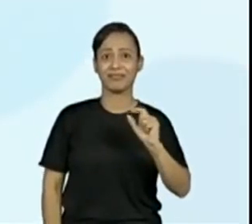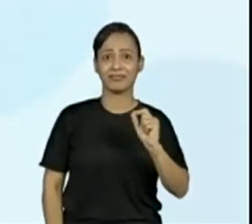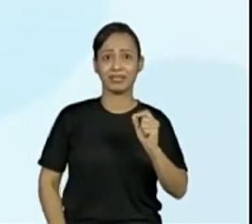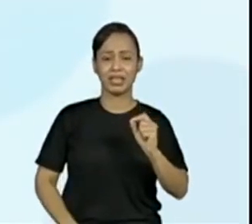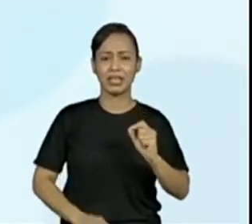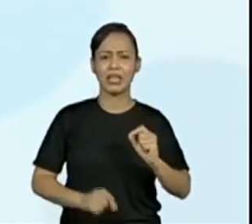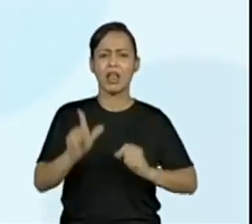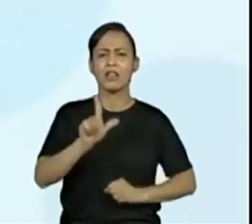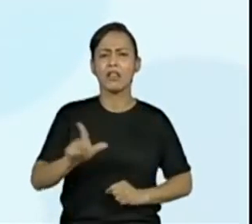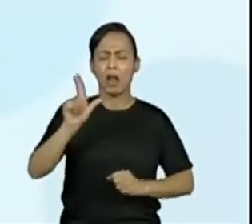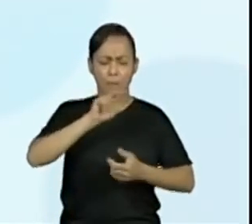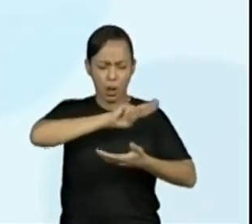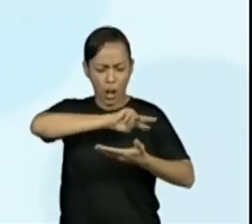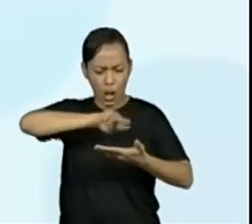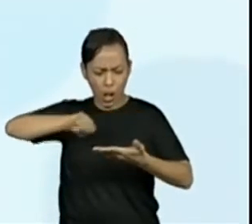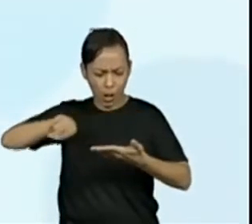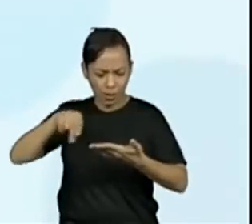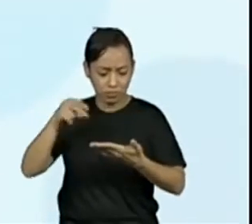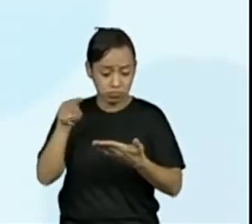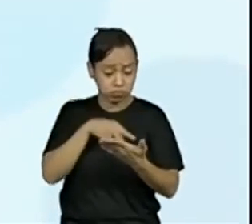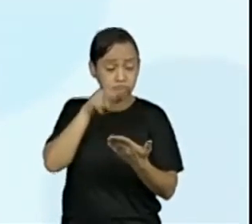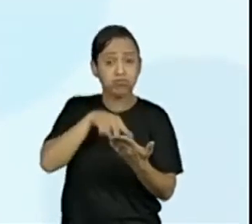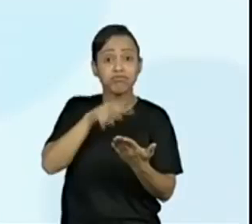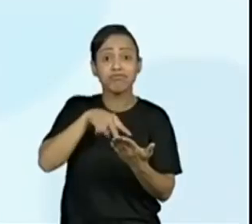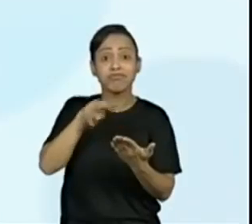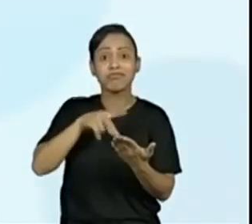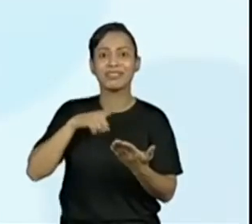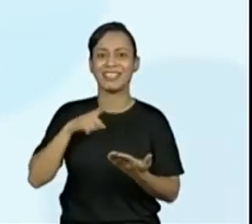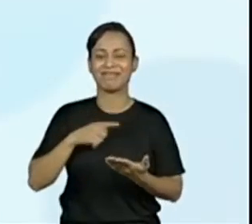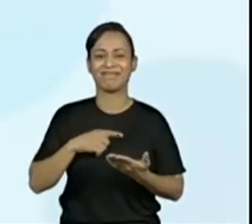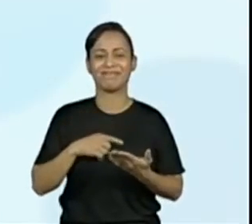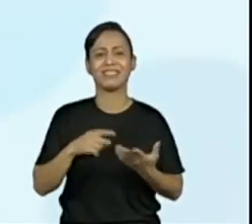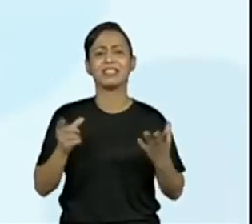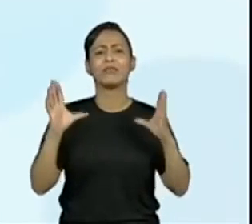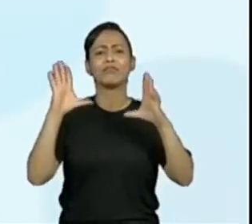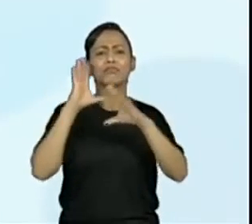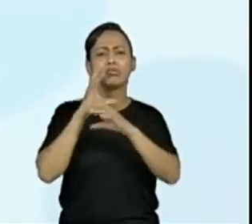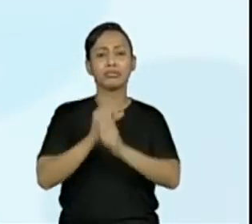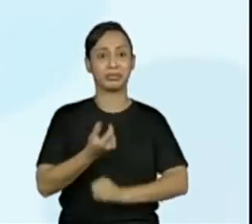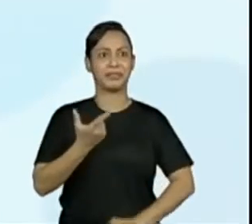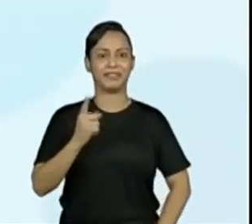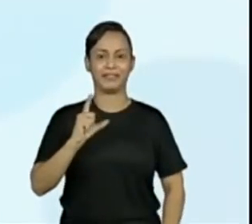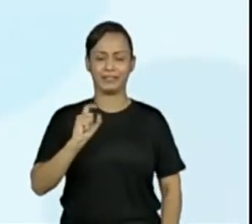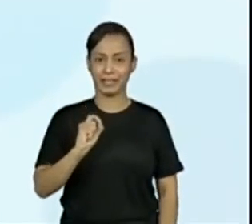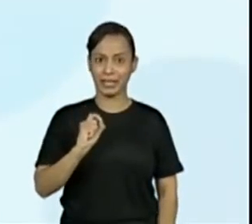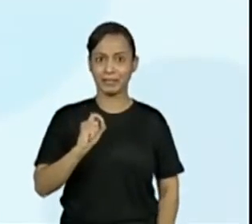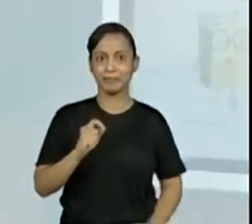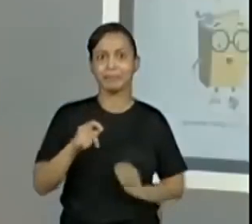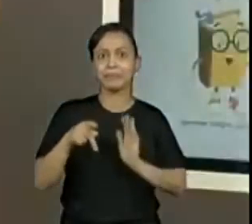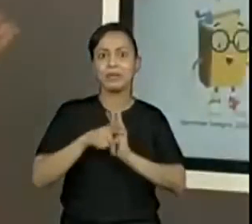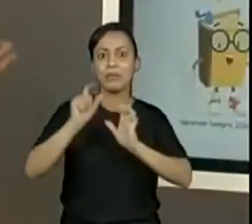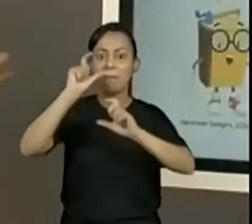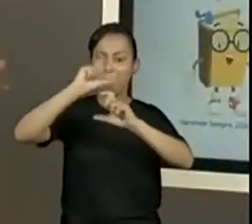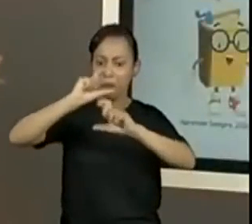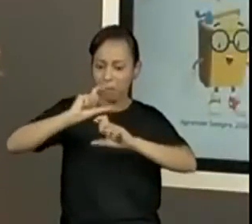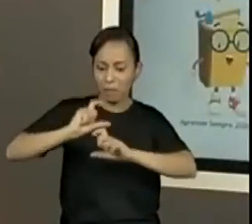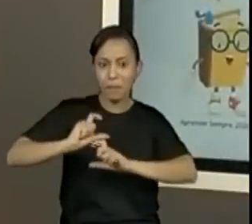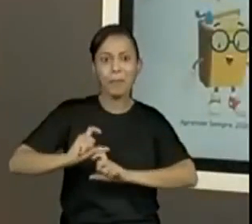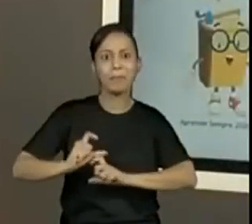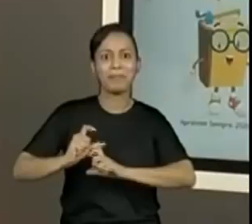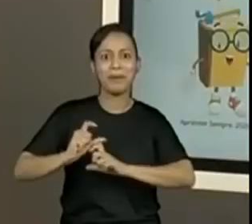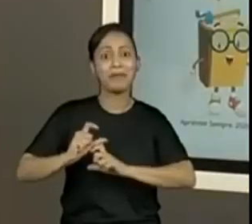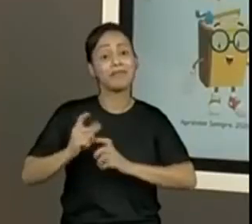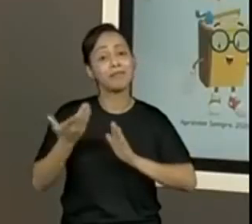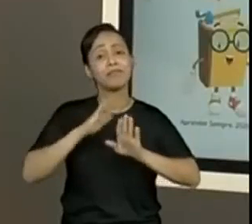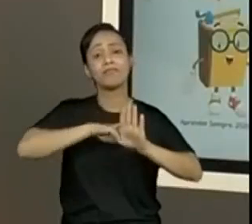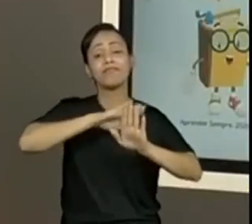Então, esse percurso é muito parecido, fechando igual o anterior nosso, que tinha as obras, aquilo que a gente trocou um pouquinho com aqueles livros.